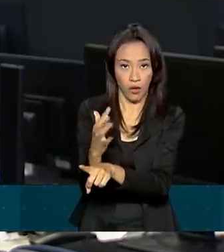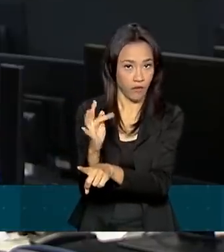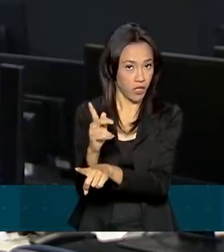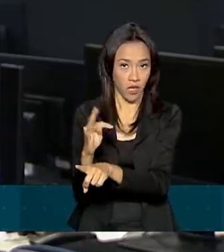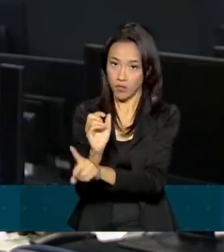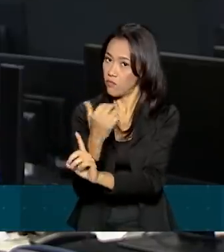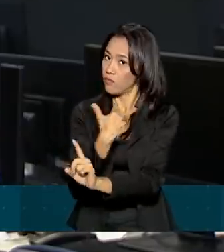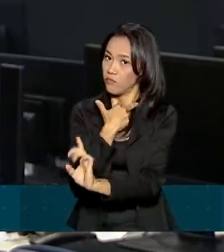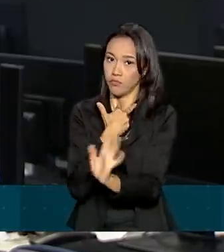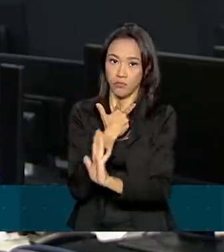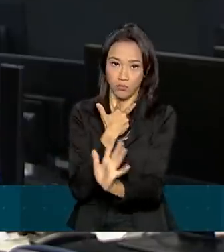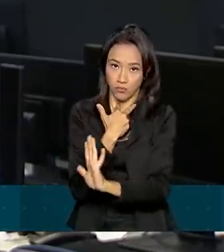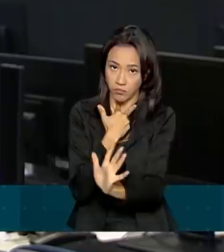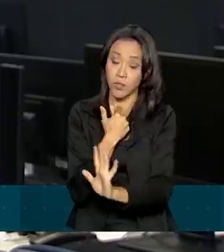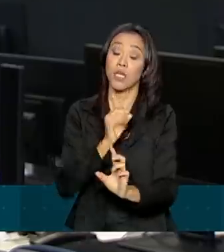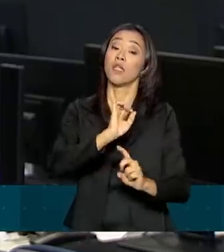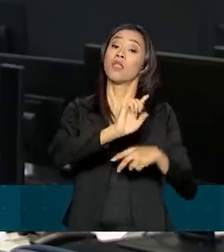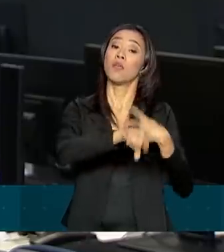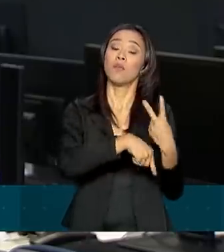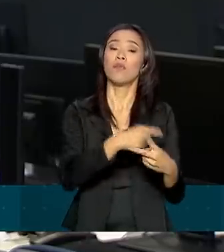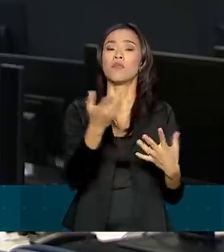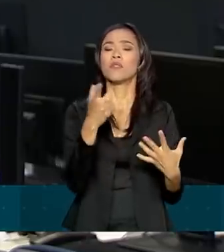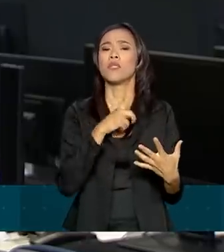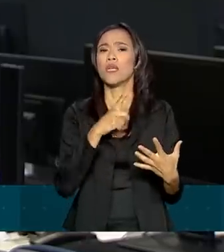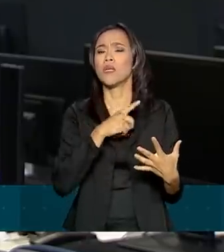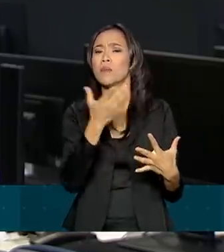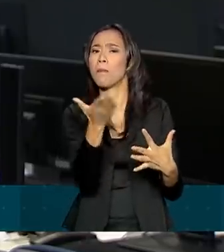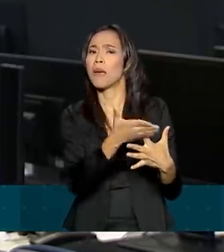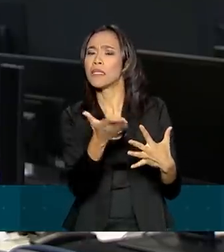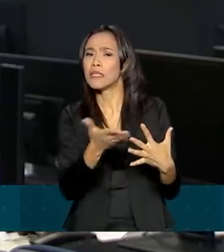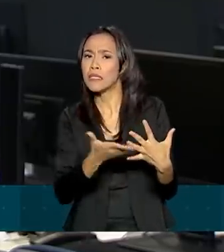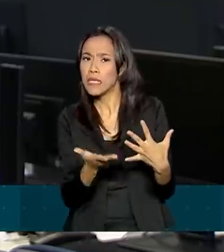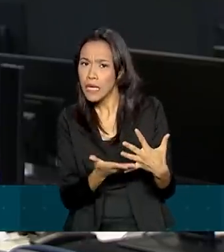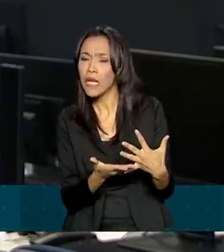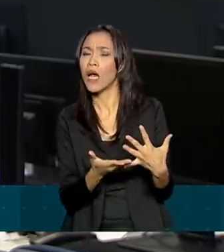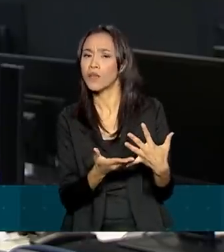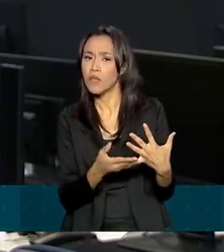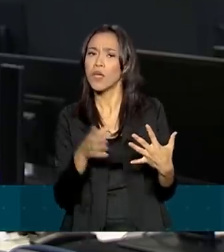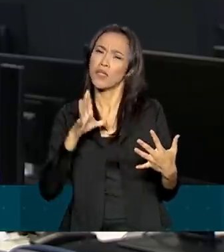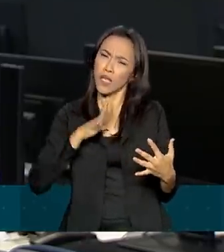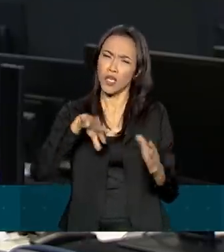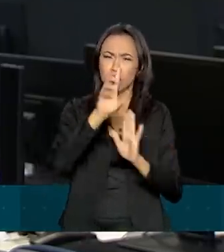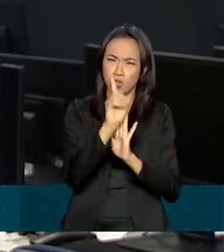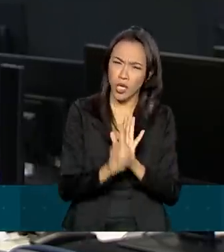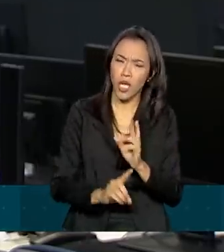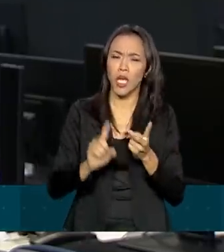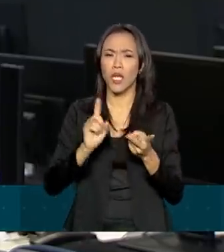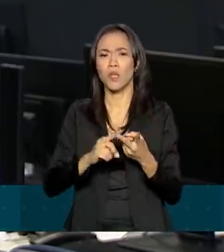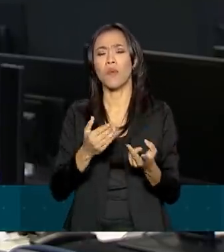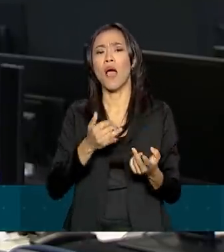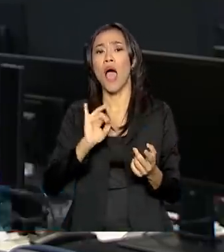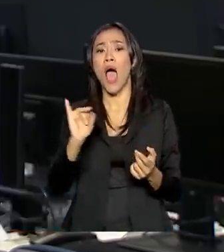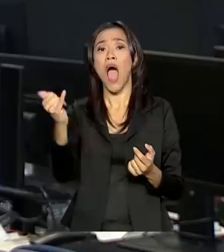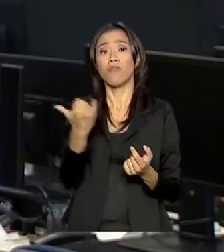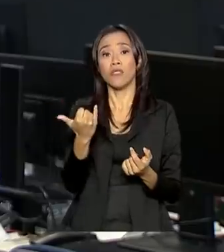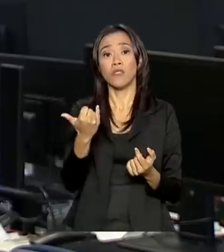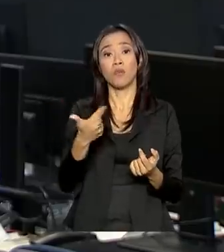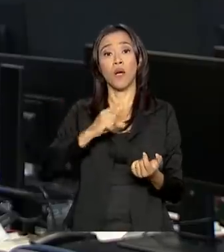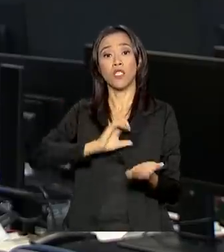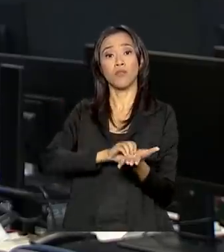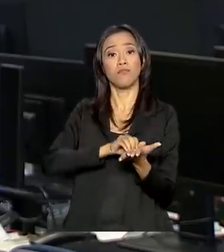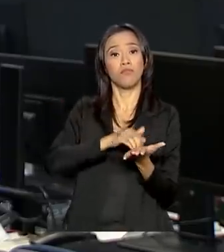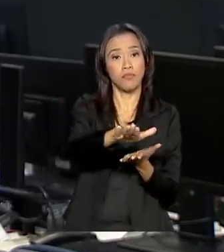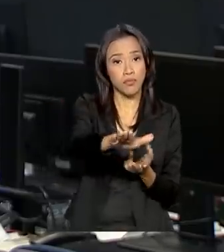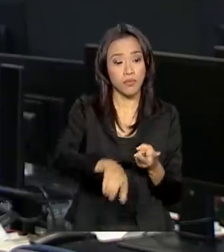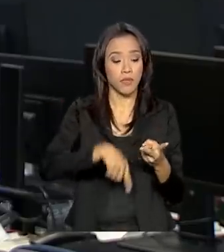continuarão a ocorrer em parcelas anuais. Mas todos os outros direitos trabalhistas, como aviso prévio, feiras proporcionais e, principalmente, a